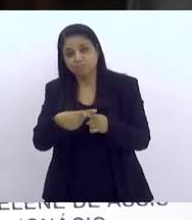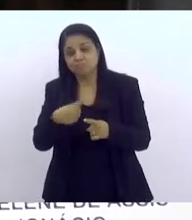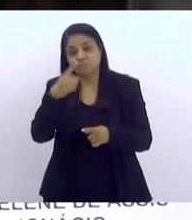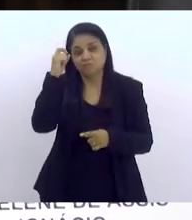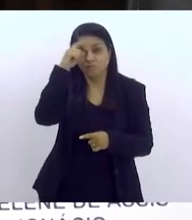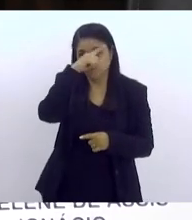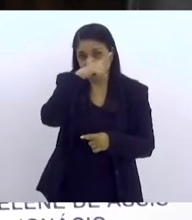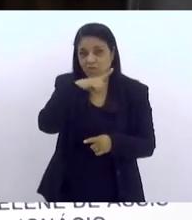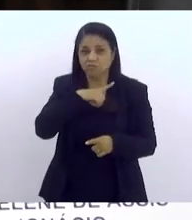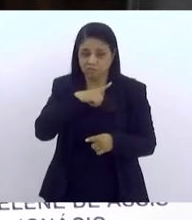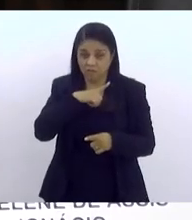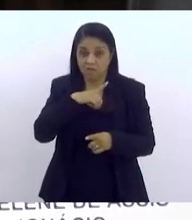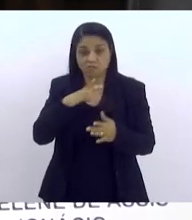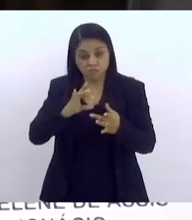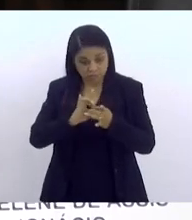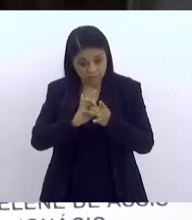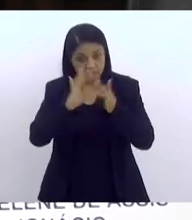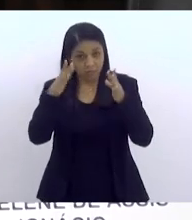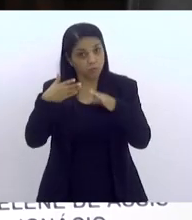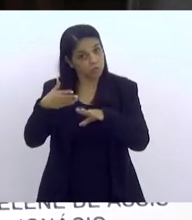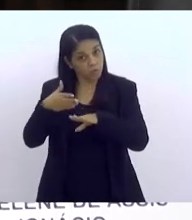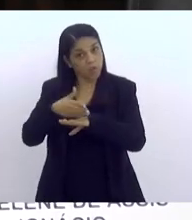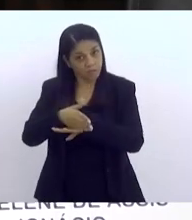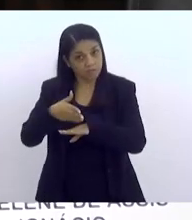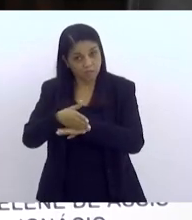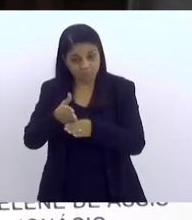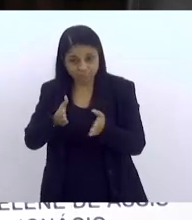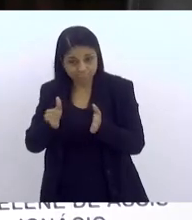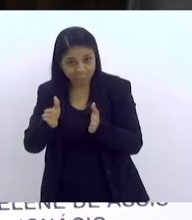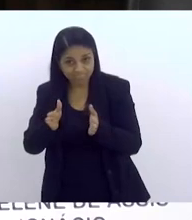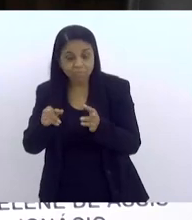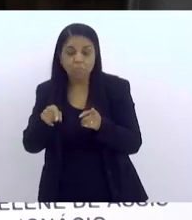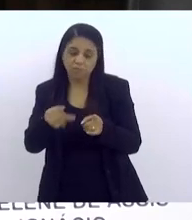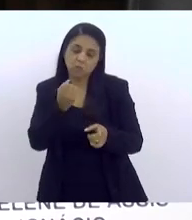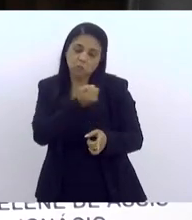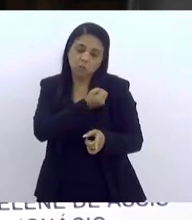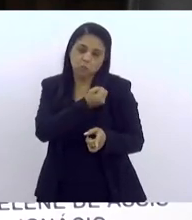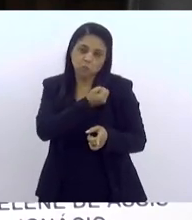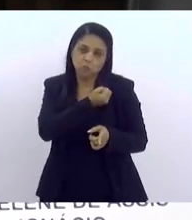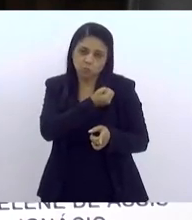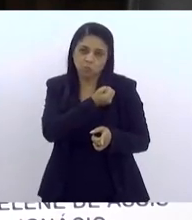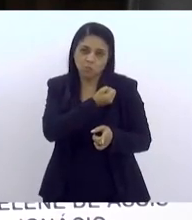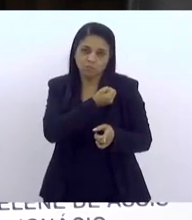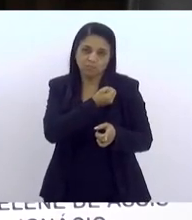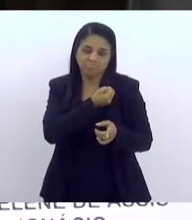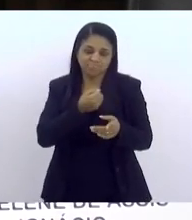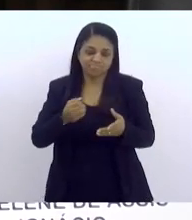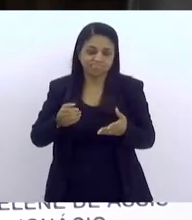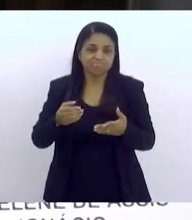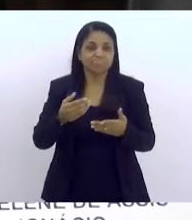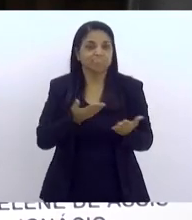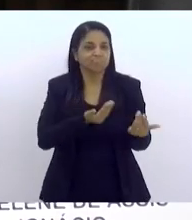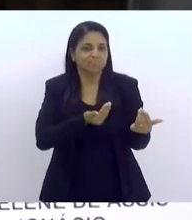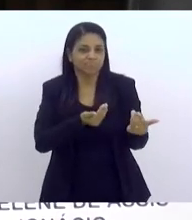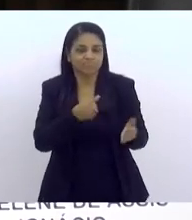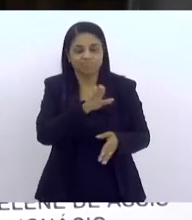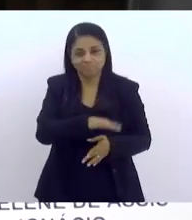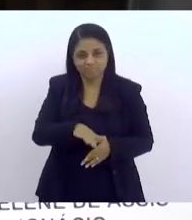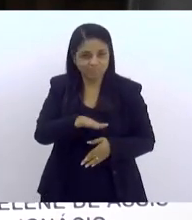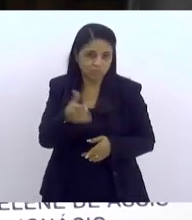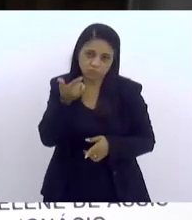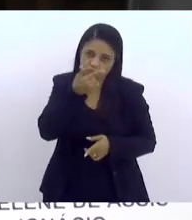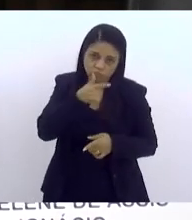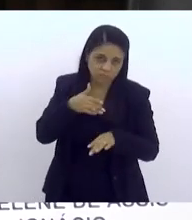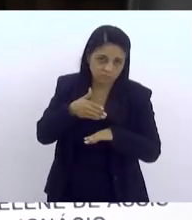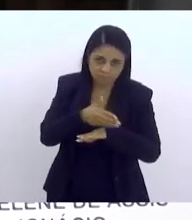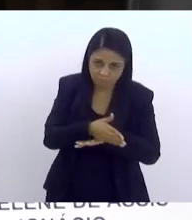democratizar o acesso, mas ainda tem um número bastante expressivo de crianças que não estão conseguindo chegar